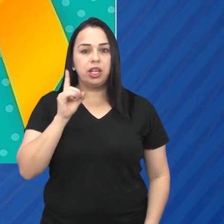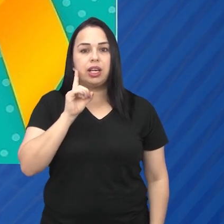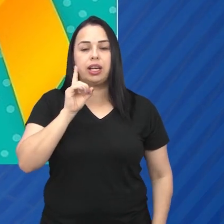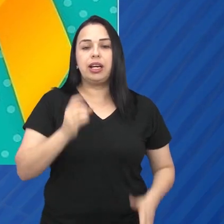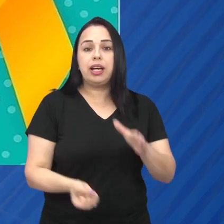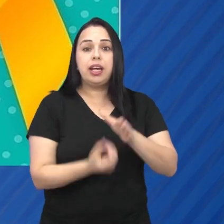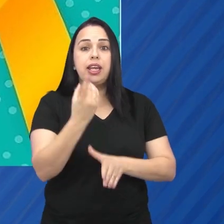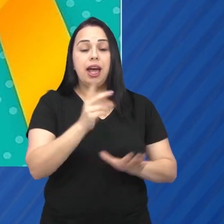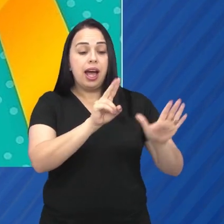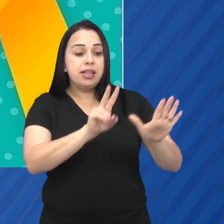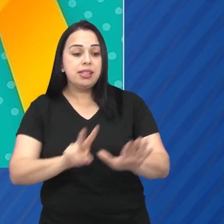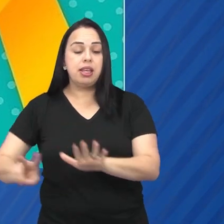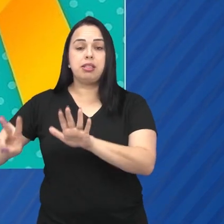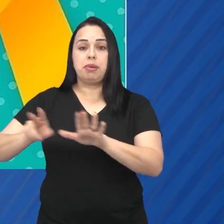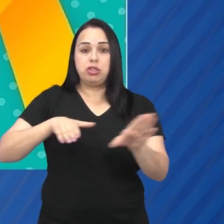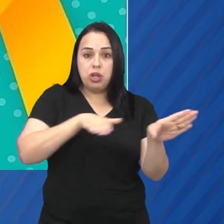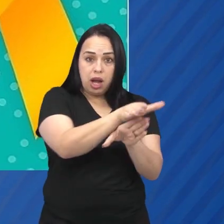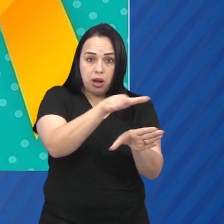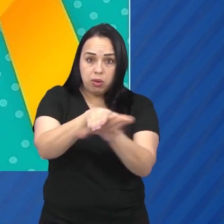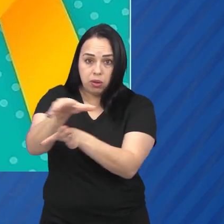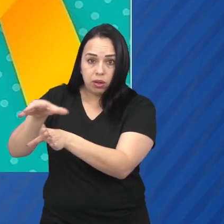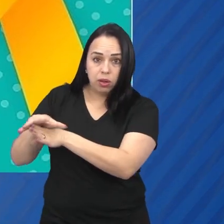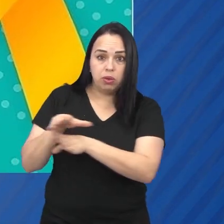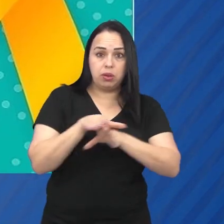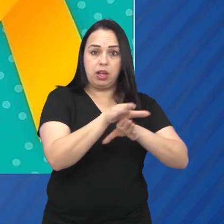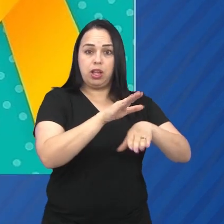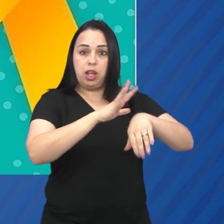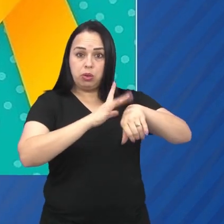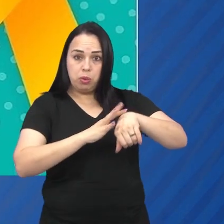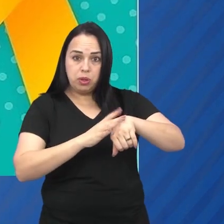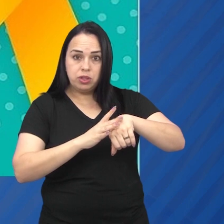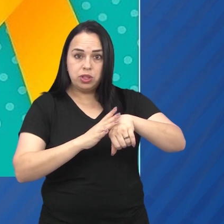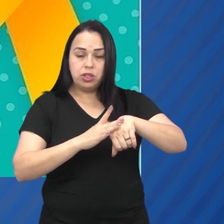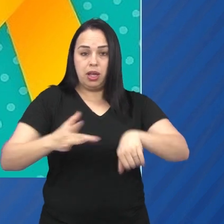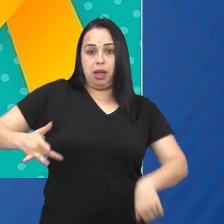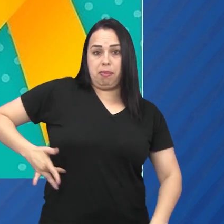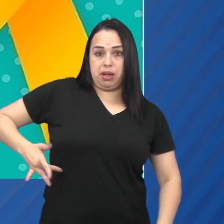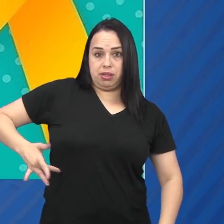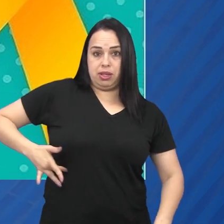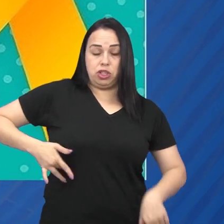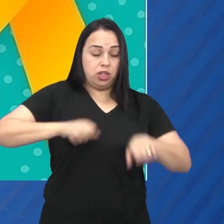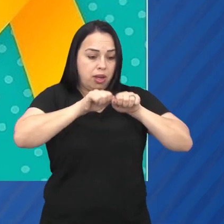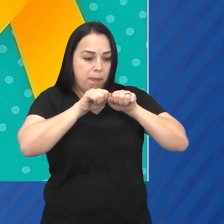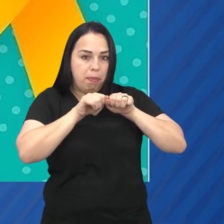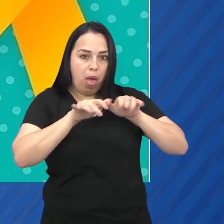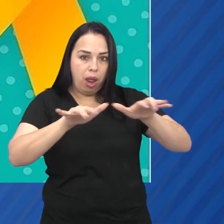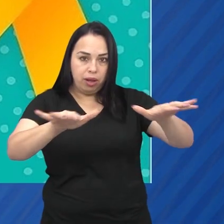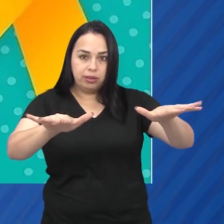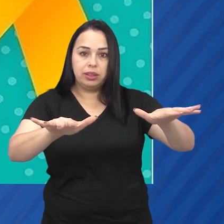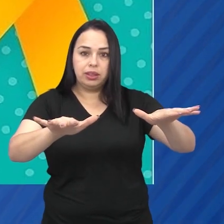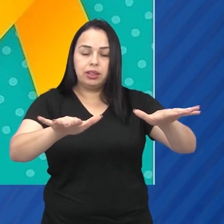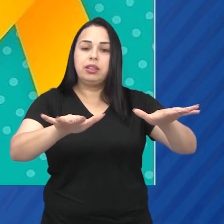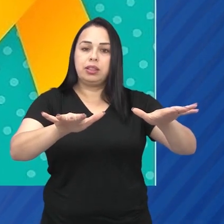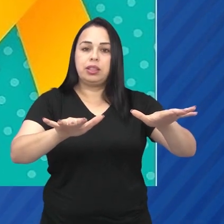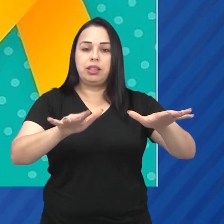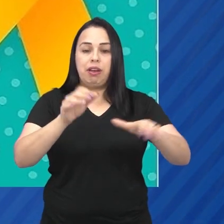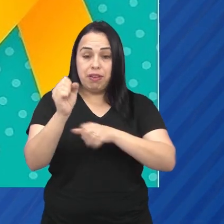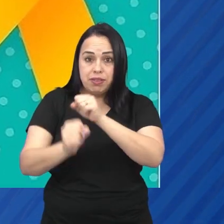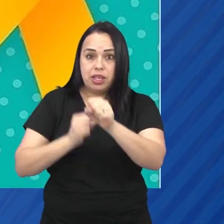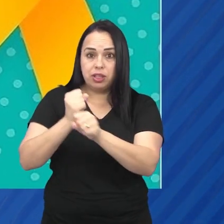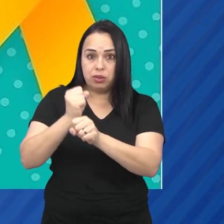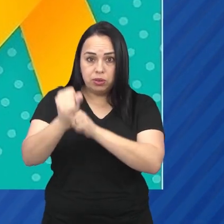a Semana de Prevenção, Orientação e Luta contra as Hepatites Virais, a ser realizada